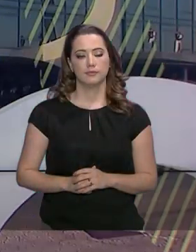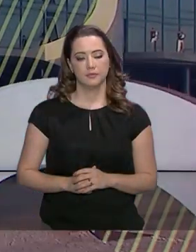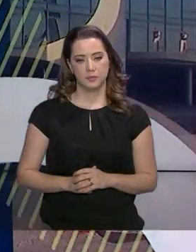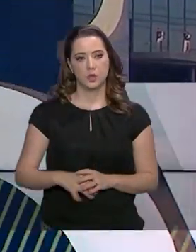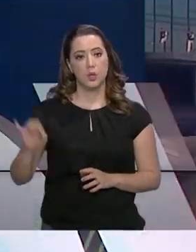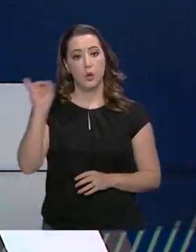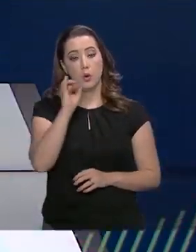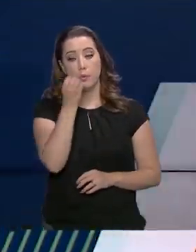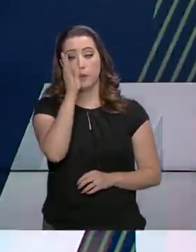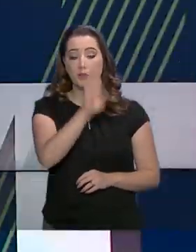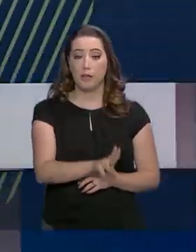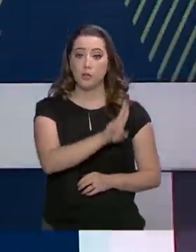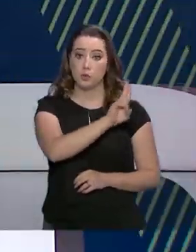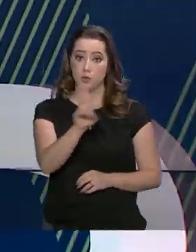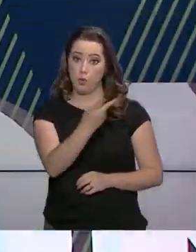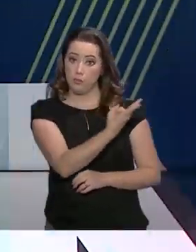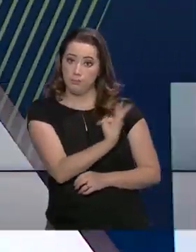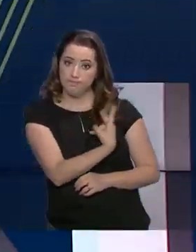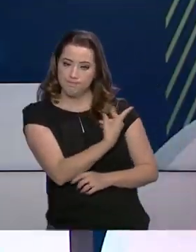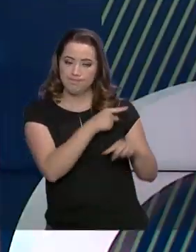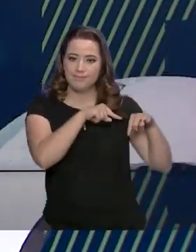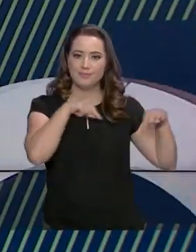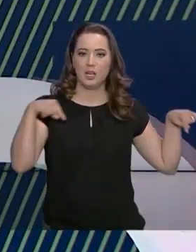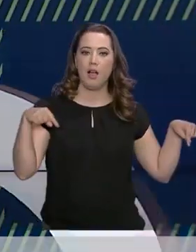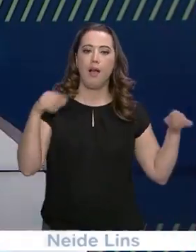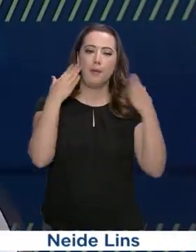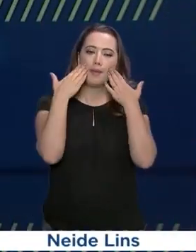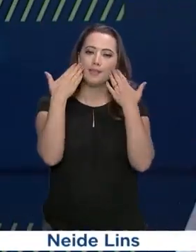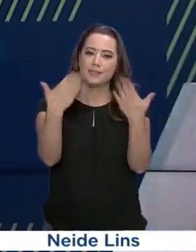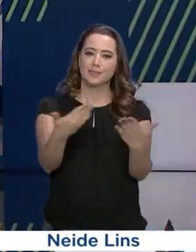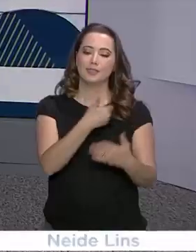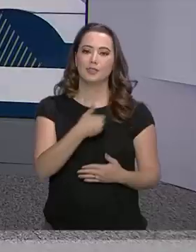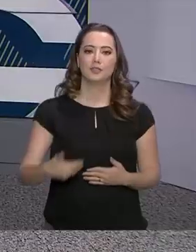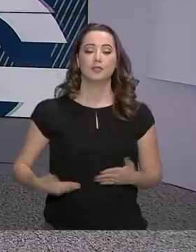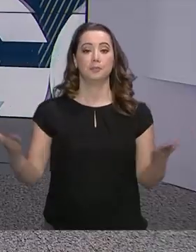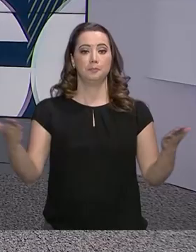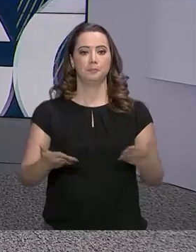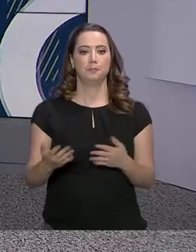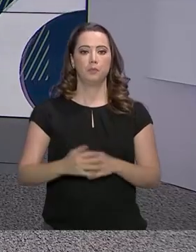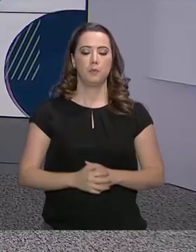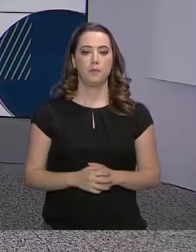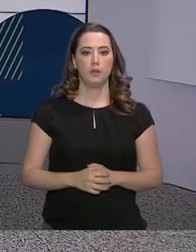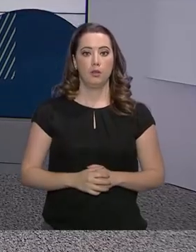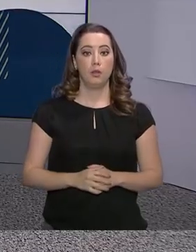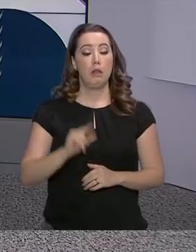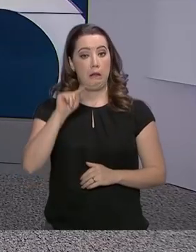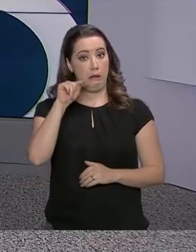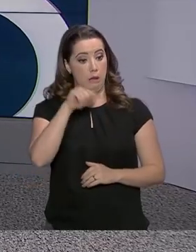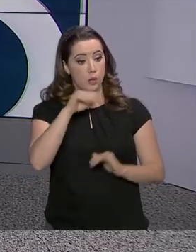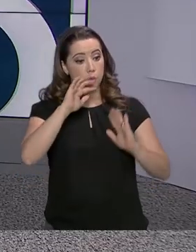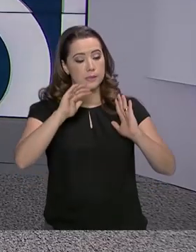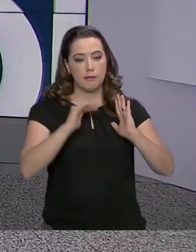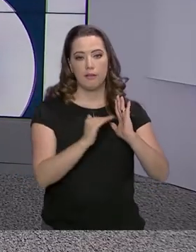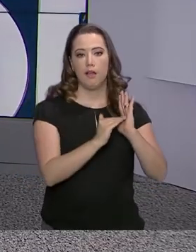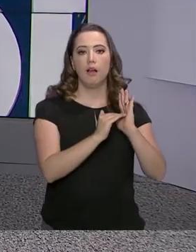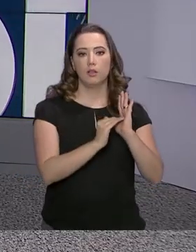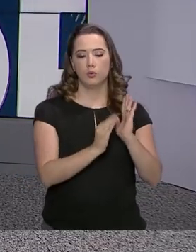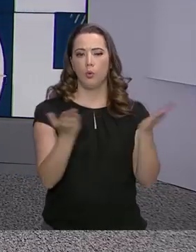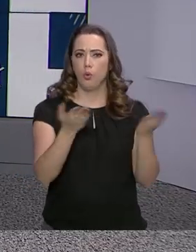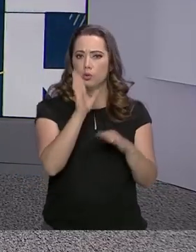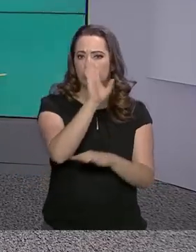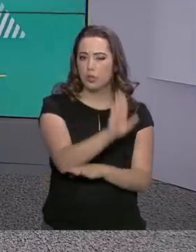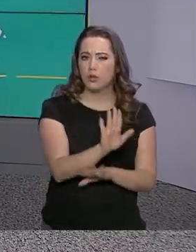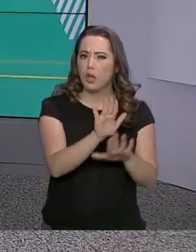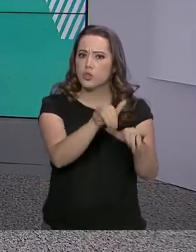Olá, boa tarde, eu sou Roberto Camargo e já estou de volta com o governo agora. O plenário do Senado concluiu na tarde de hoje a